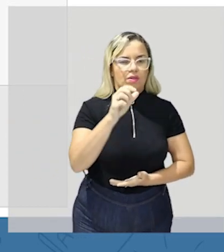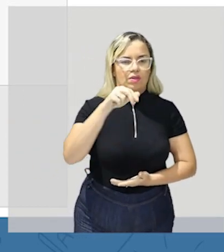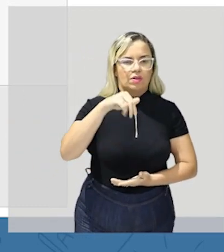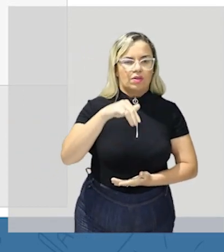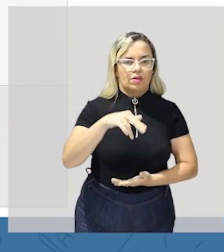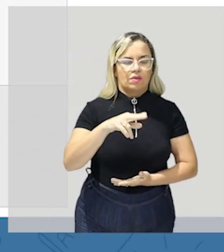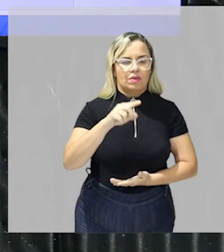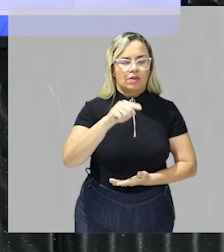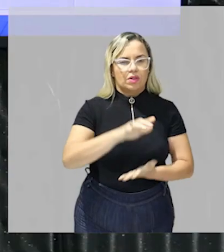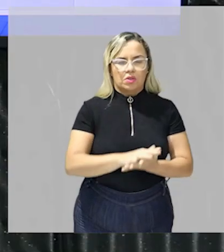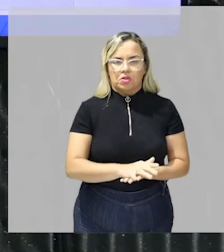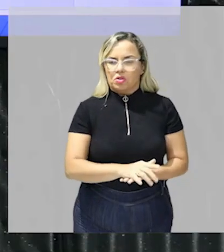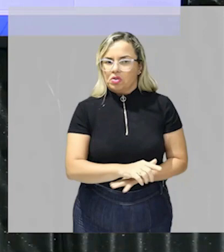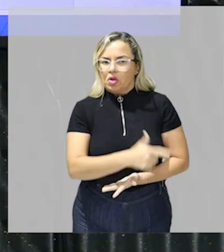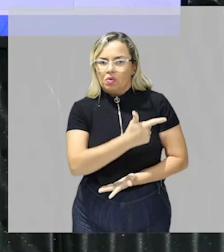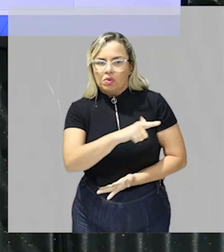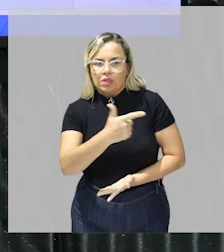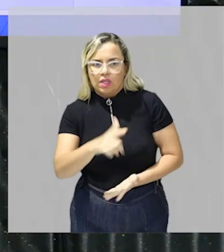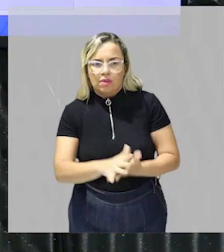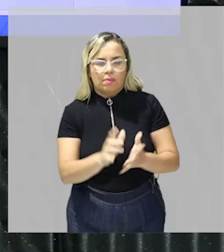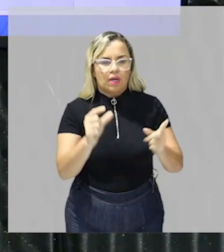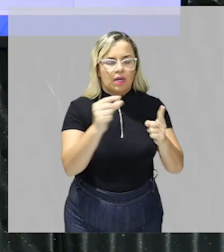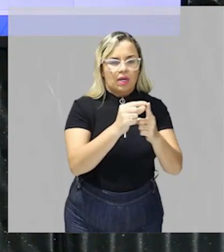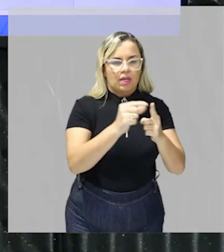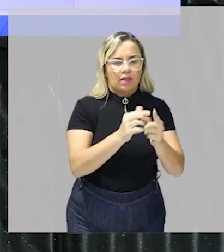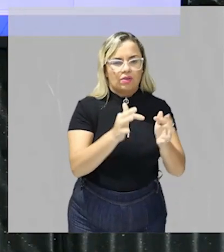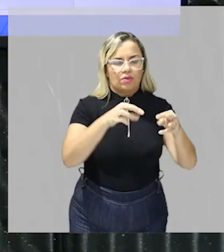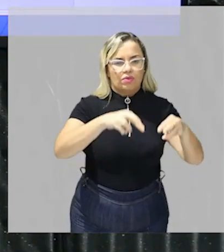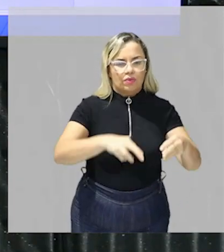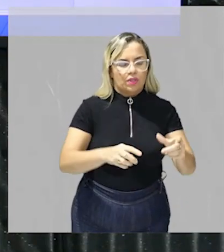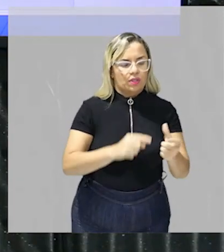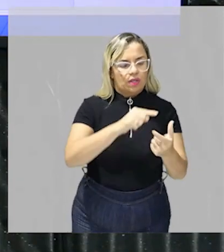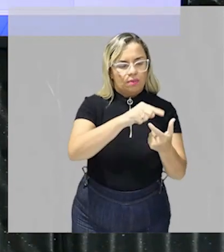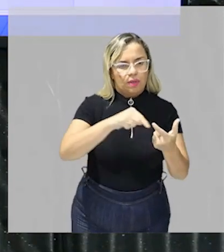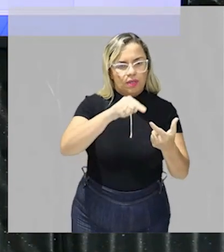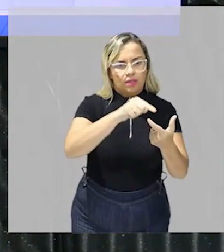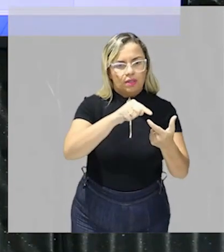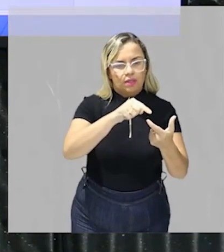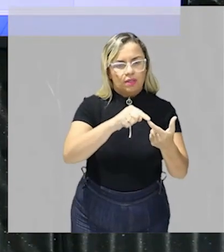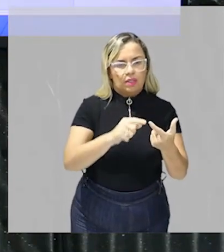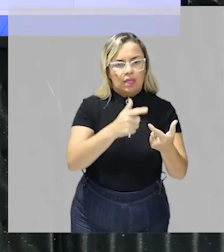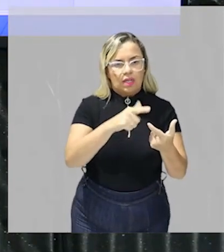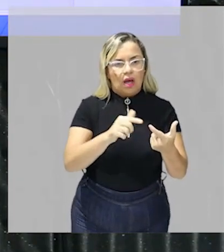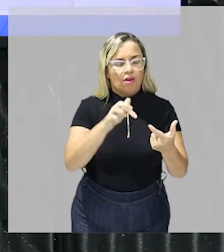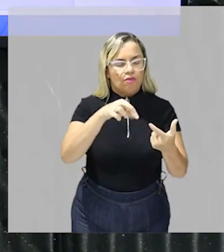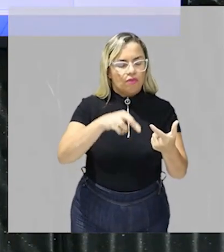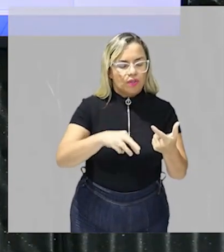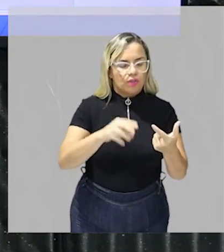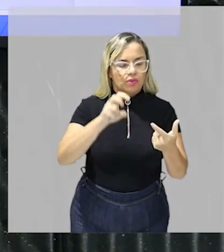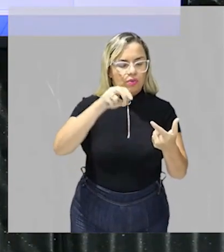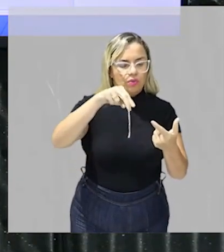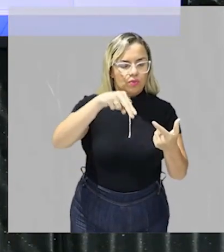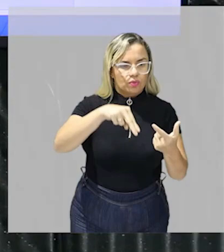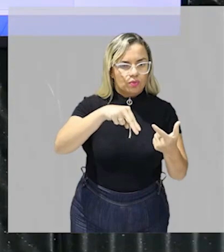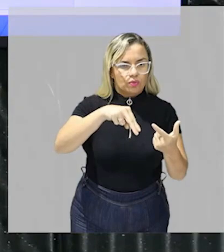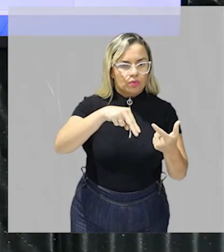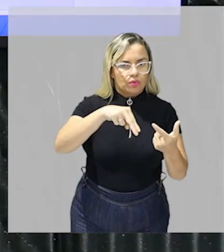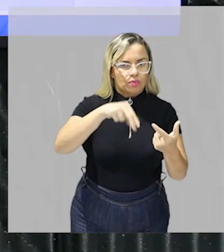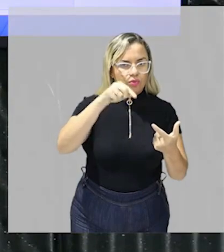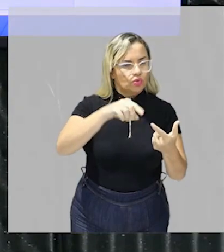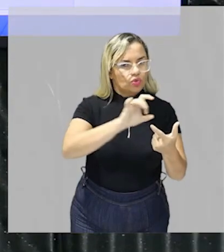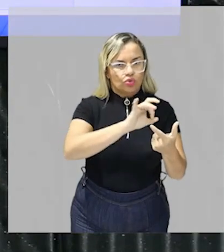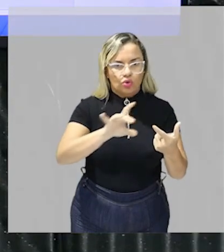termine com m certo sempre com n com el objetivo de com o objetivo de